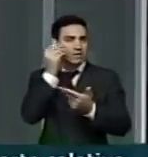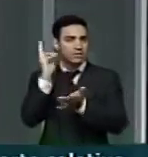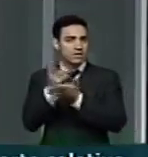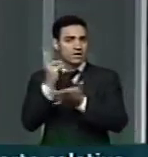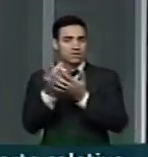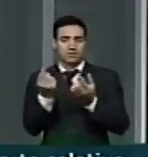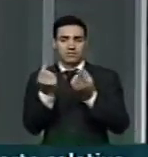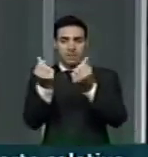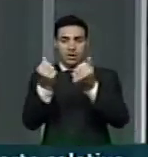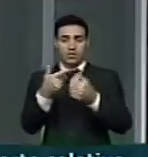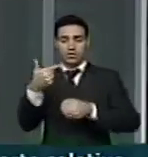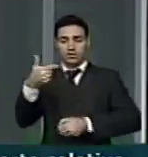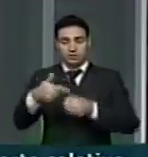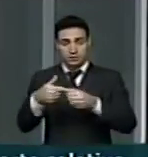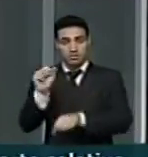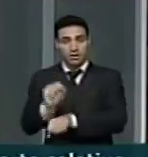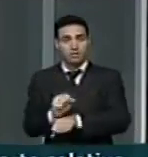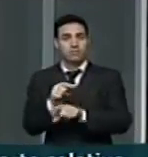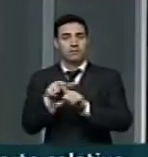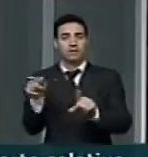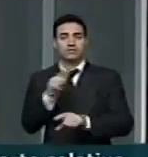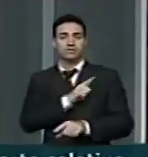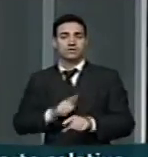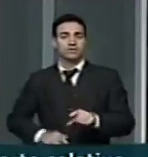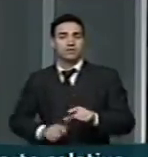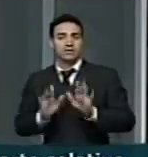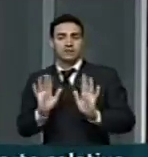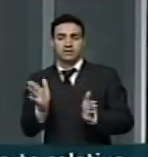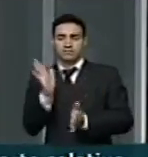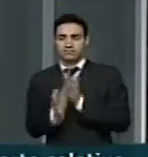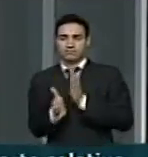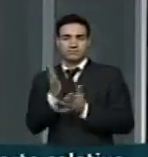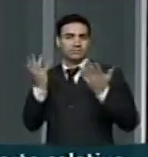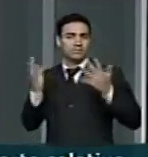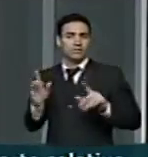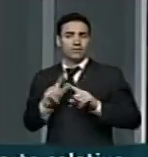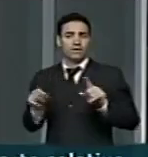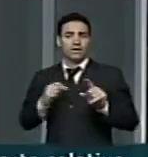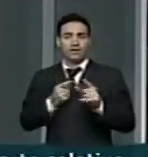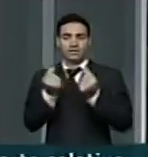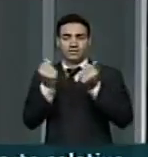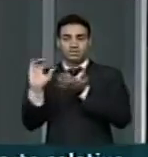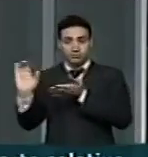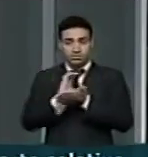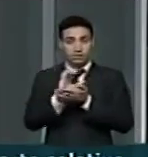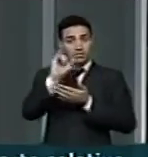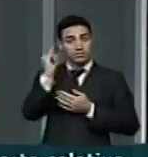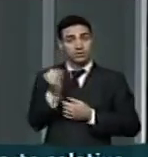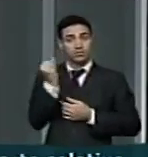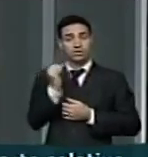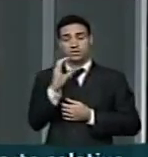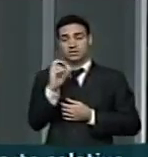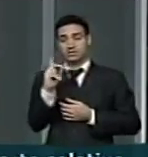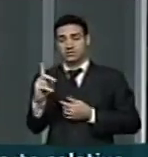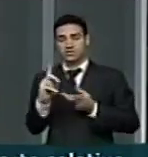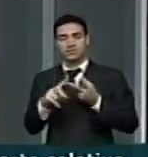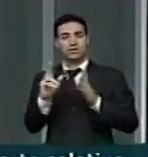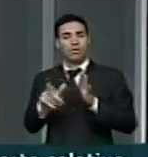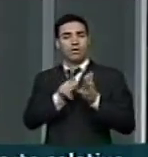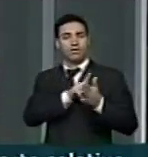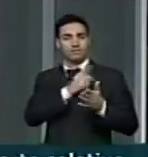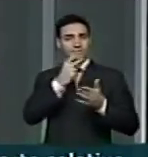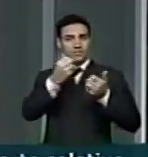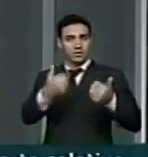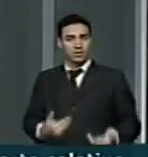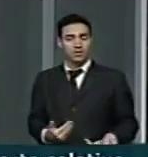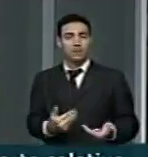gasolina congelada, inclusive o governo abrindo mão de recursos tão importantes que são os recursos da CID, como foi colocado aqui anteriormente,